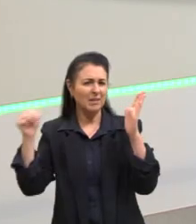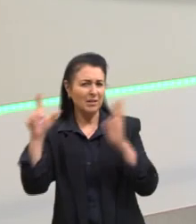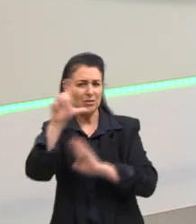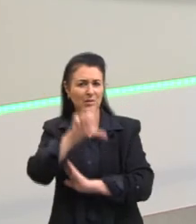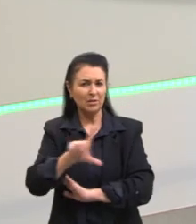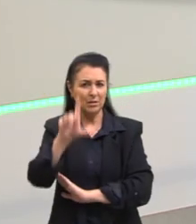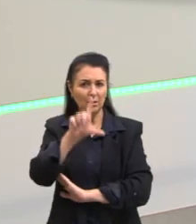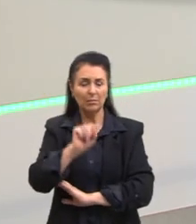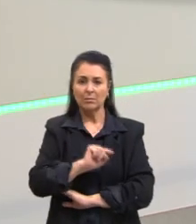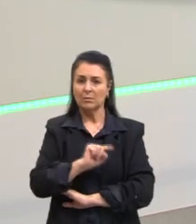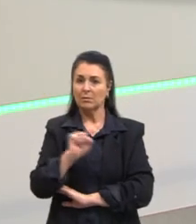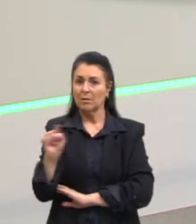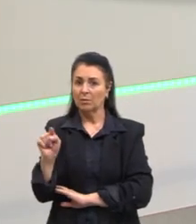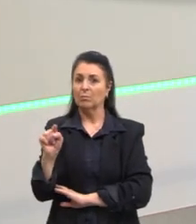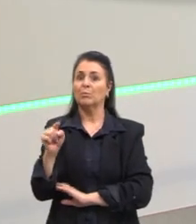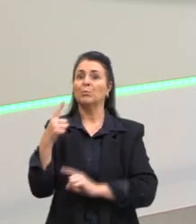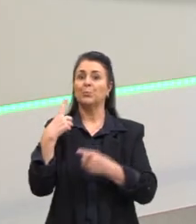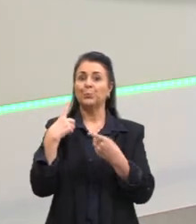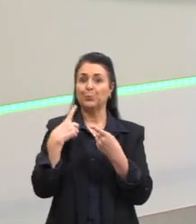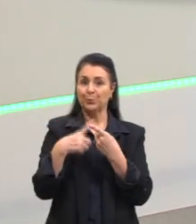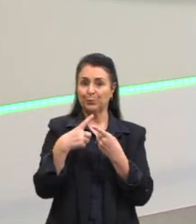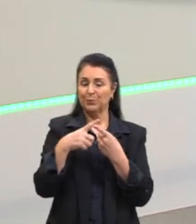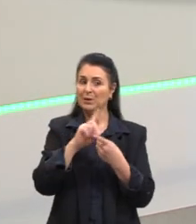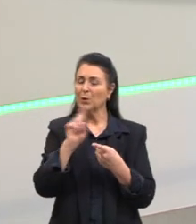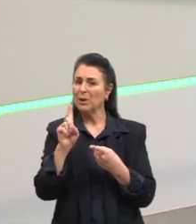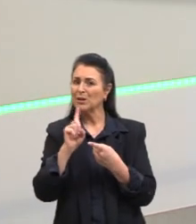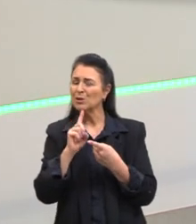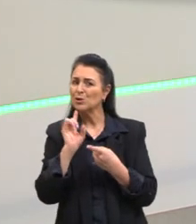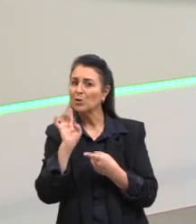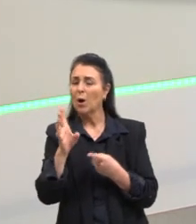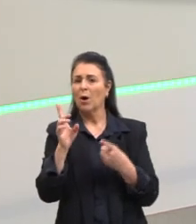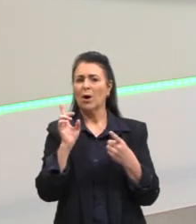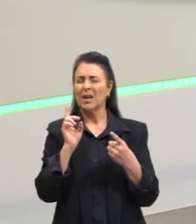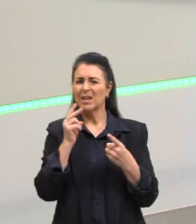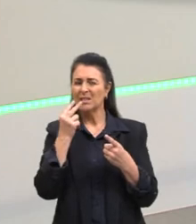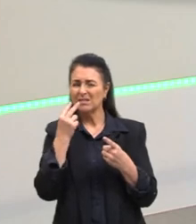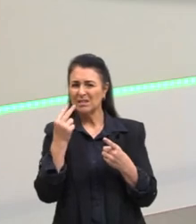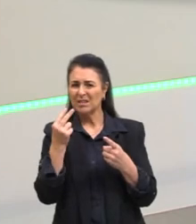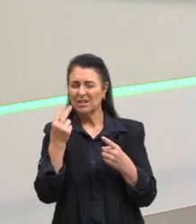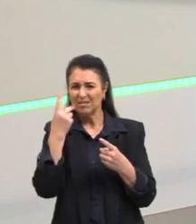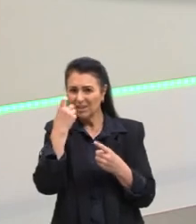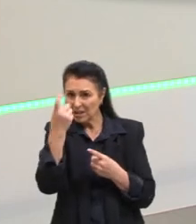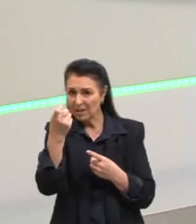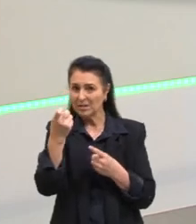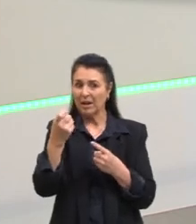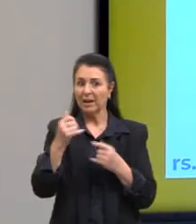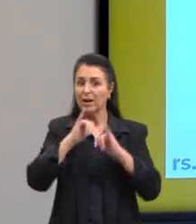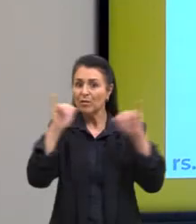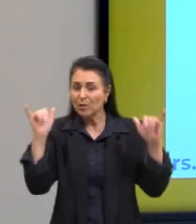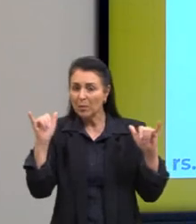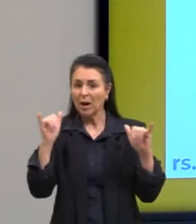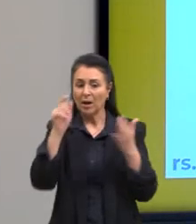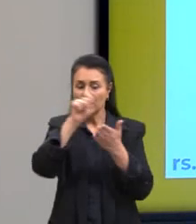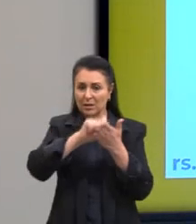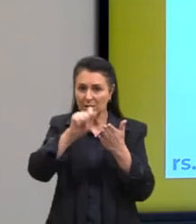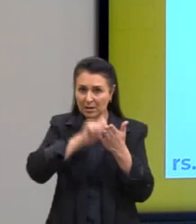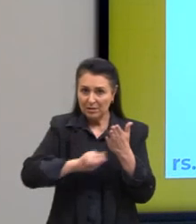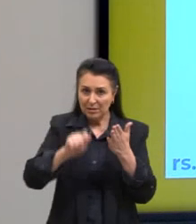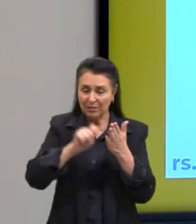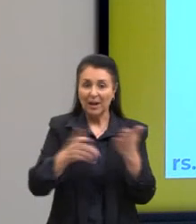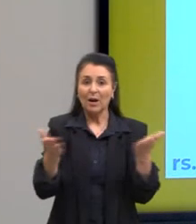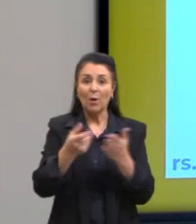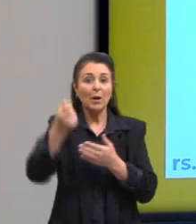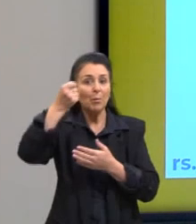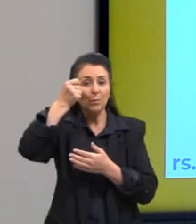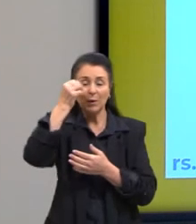Não. Por quê? Porque esse não era o interesse. Era o que? Informar, descrever. A tela de Portinari